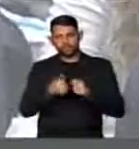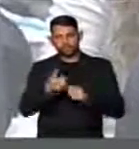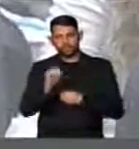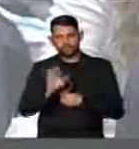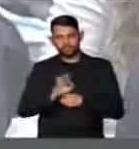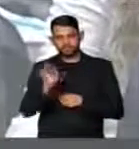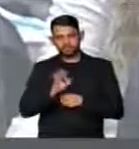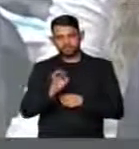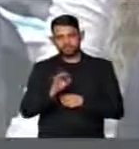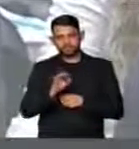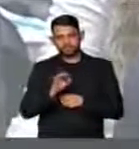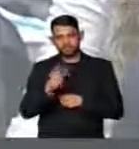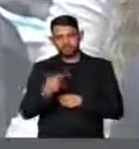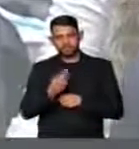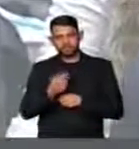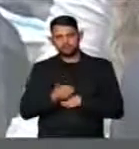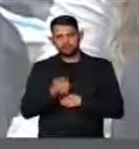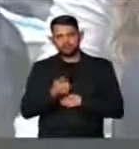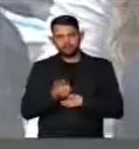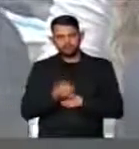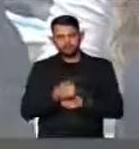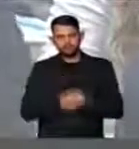10% são tostões perto dos bilhões.